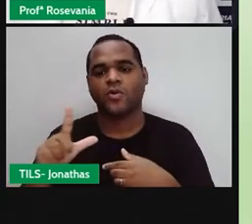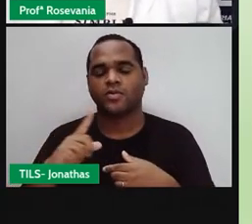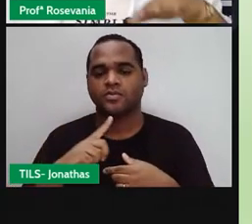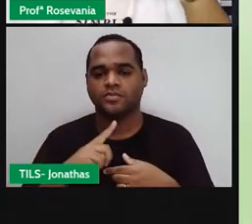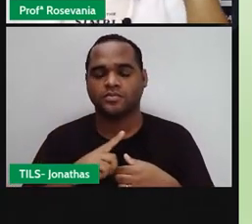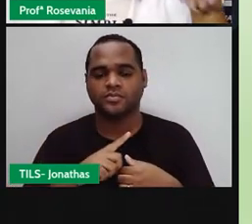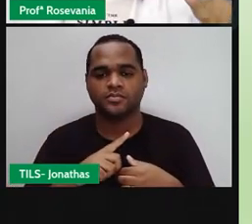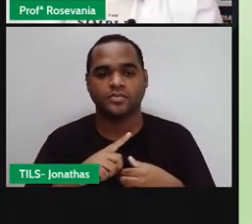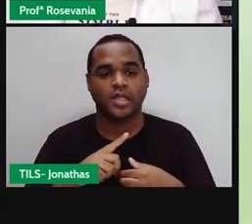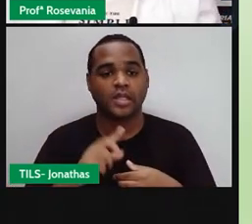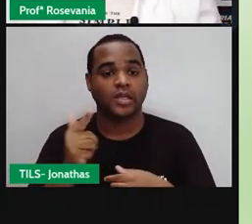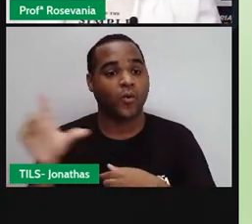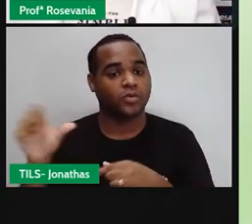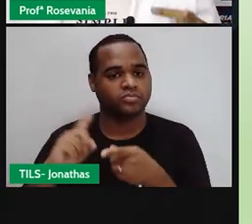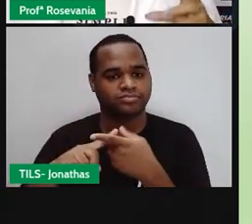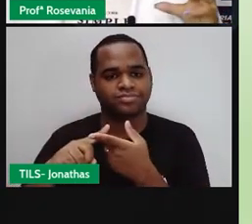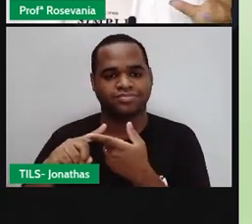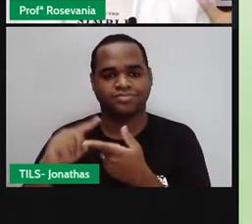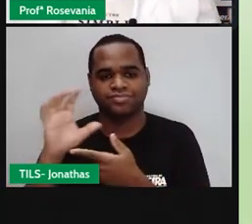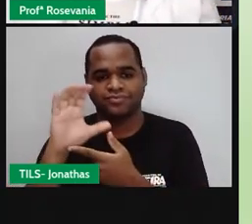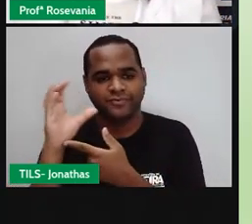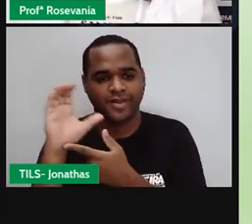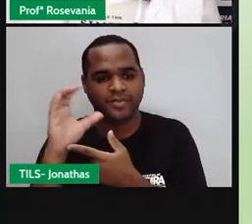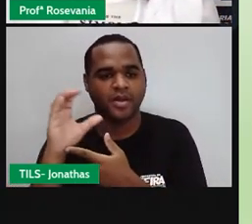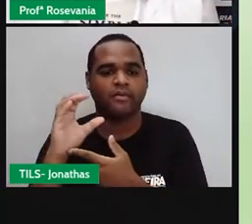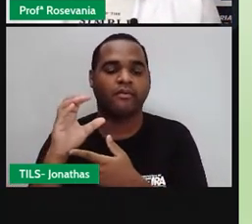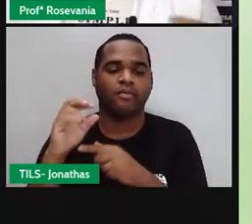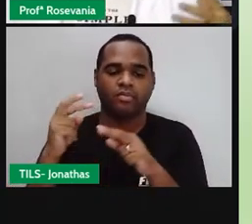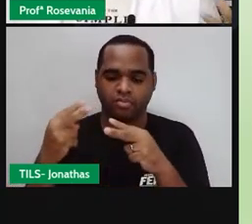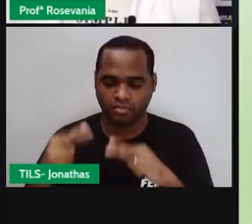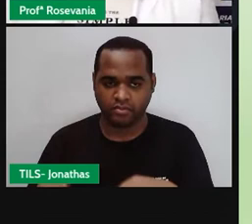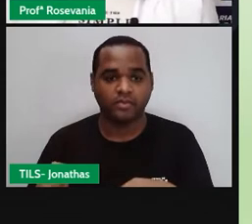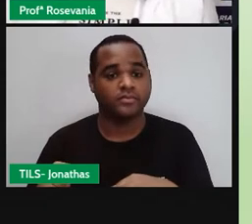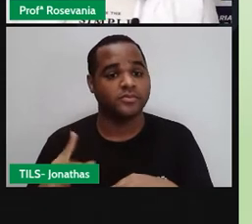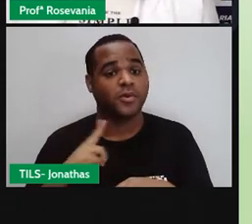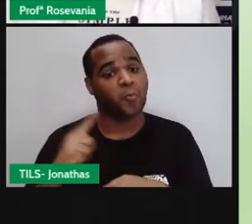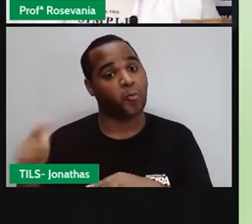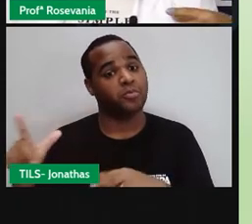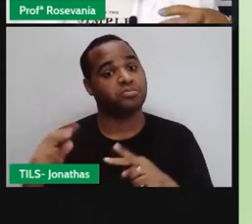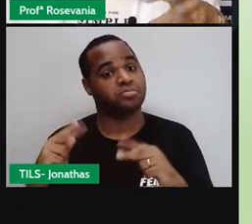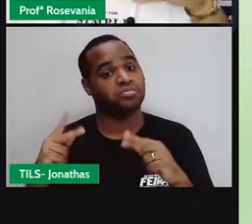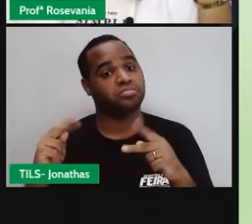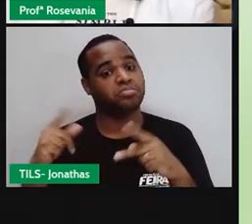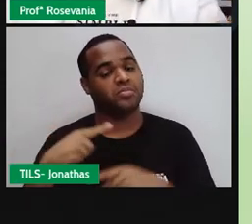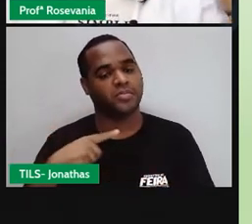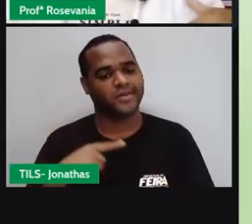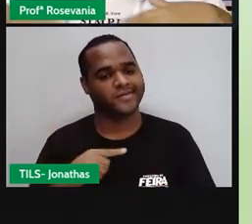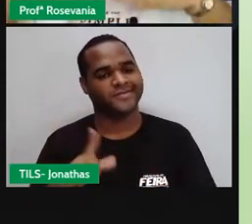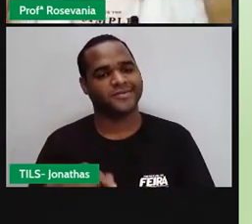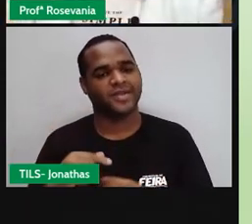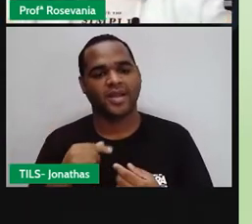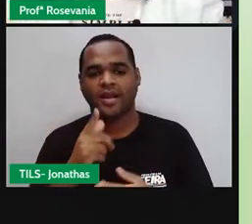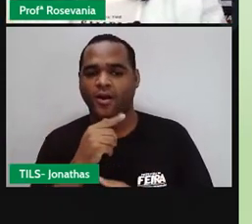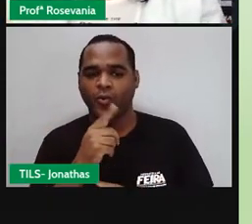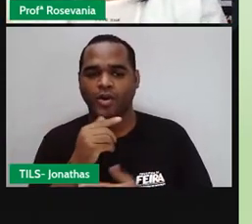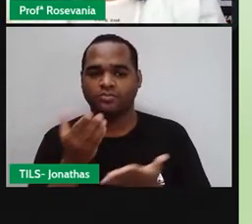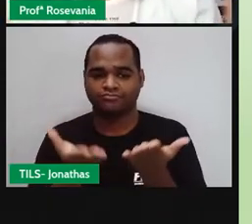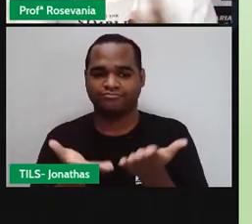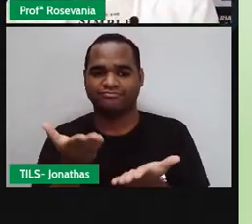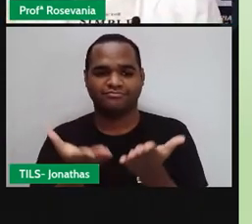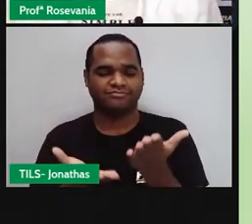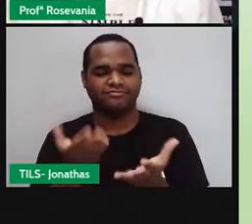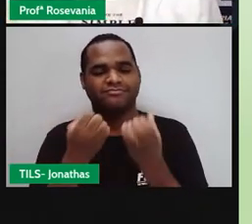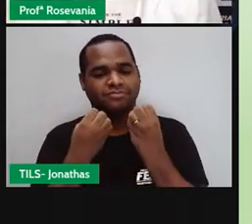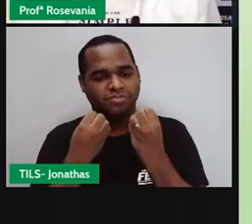as temperaturas, elas são mais baixas, a umidade, ela é maior, então, o que que acontece? A gente tem ali, um equilíbrio